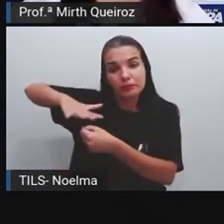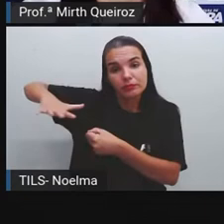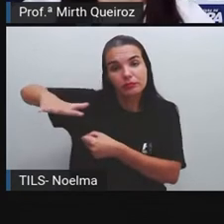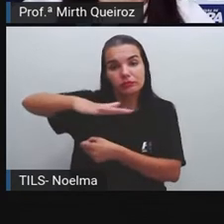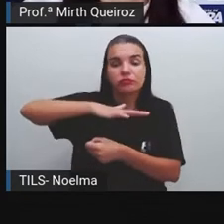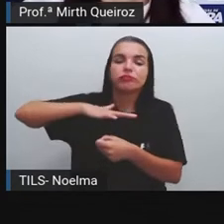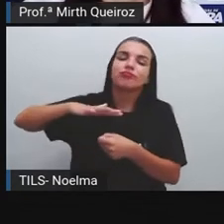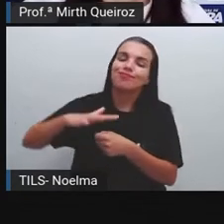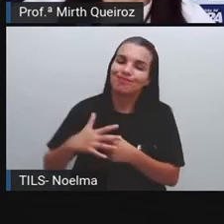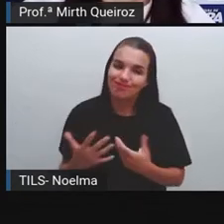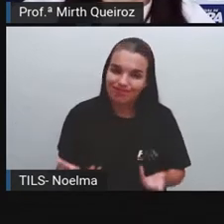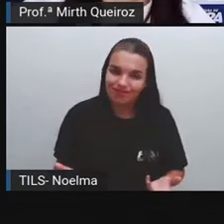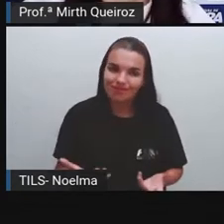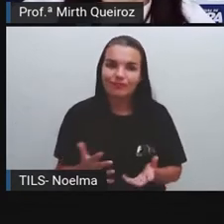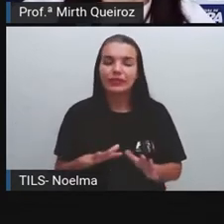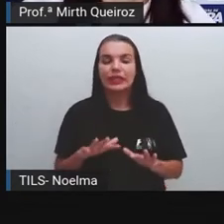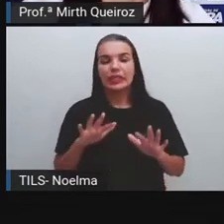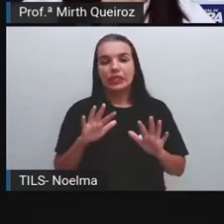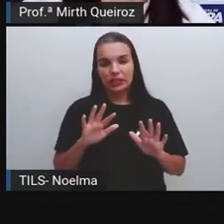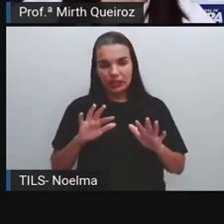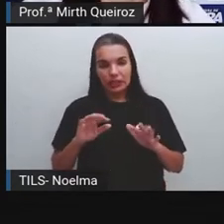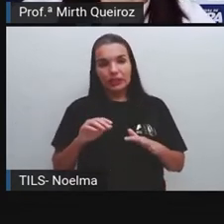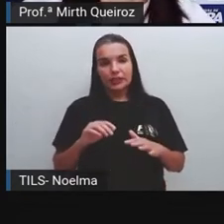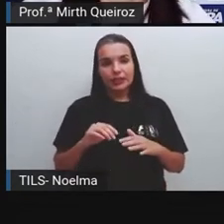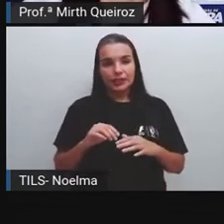do combustível fóssil,